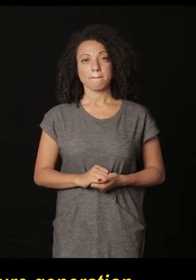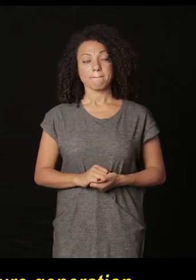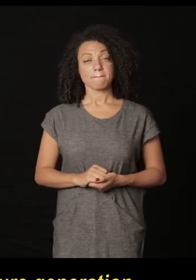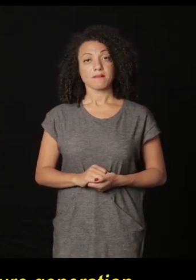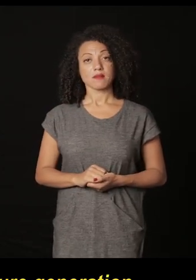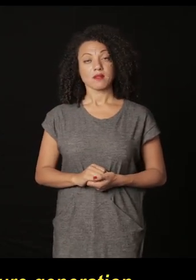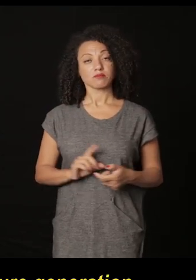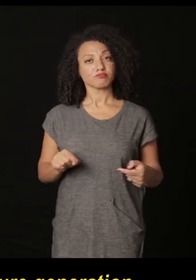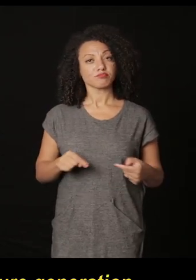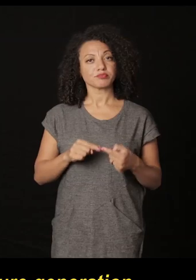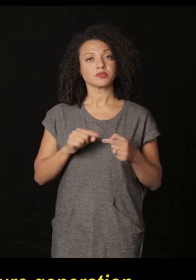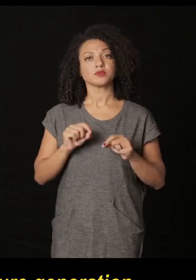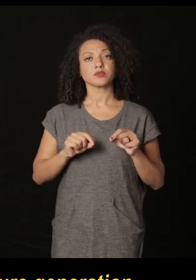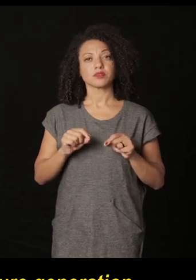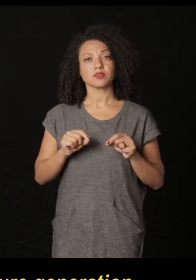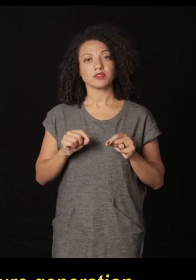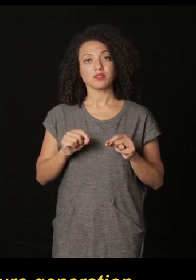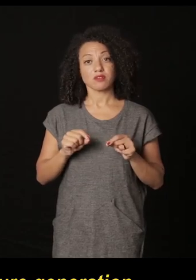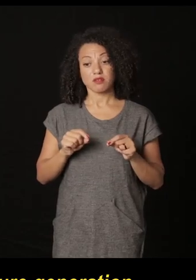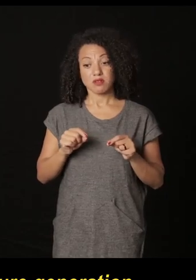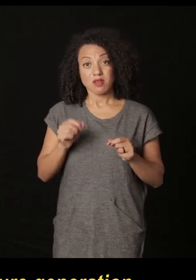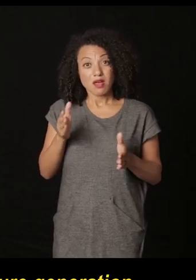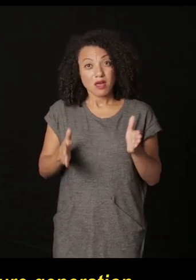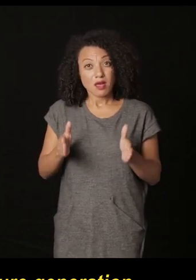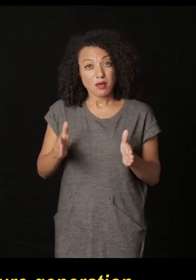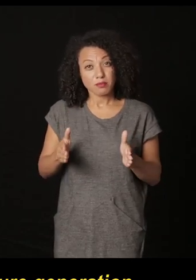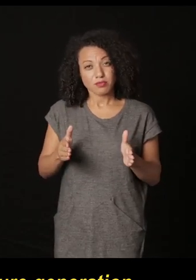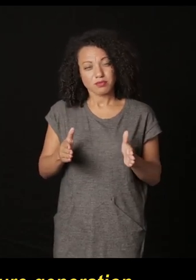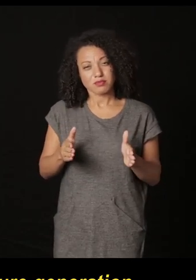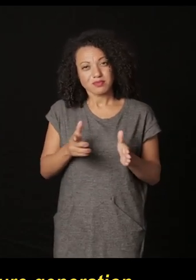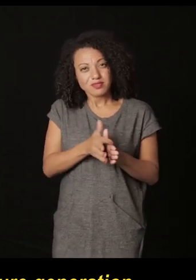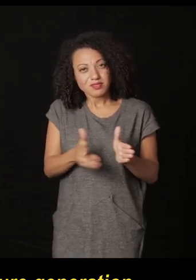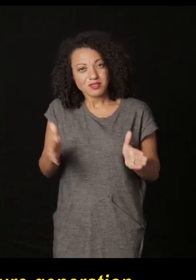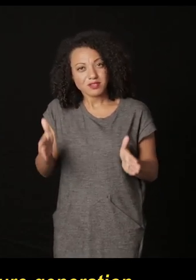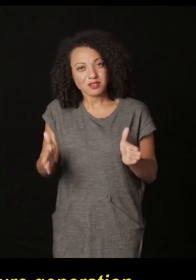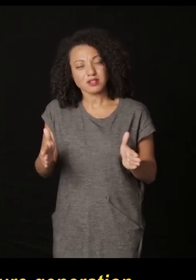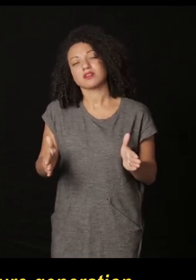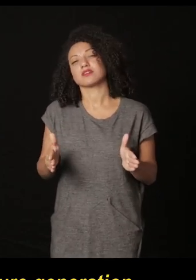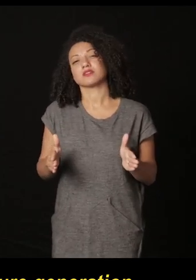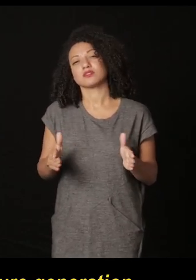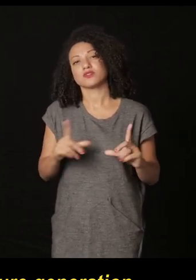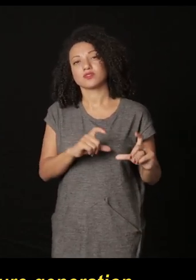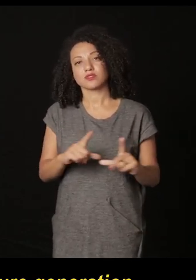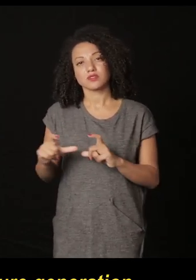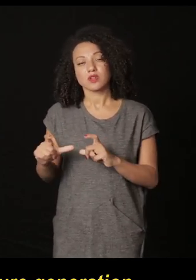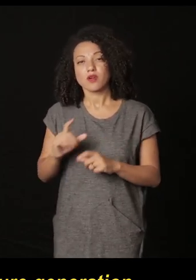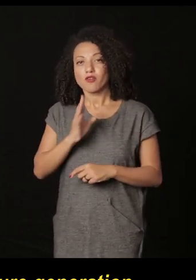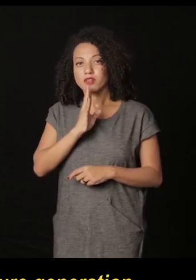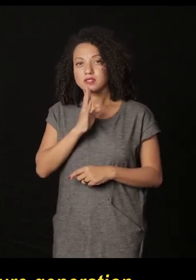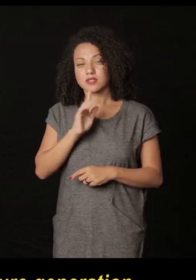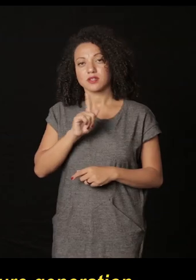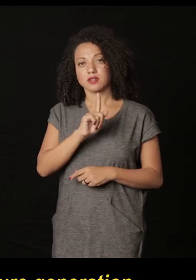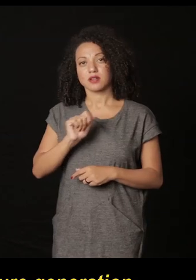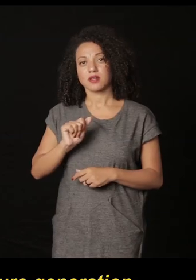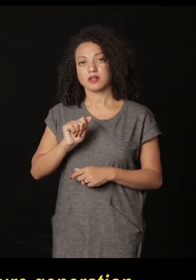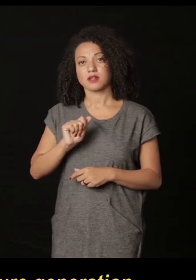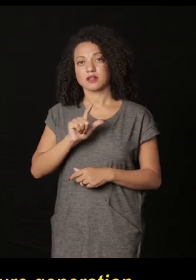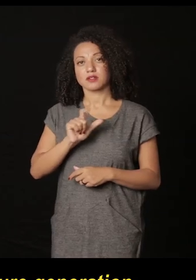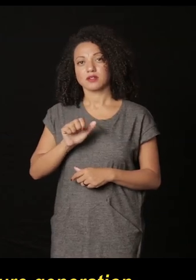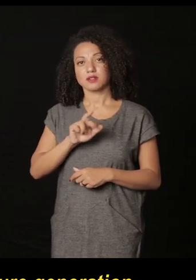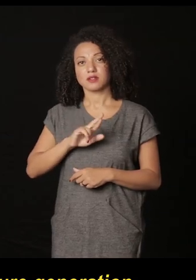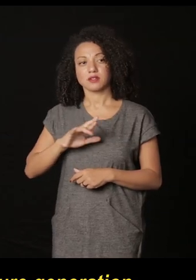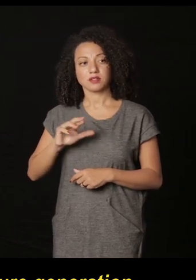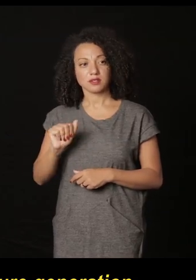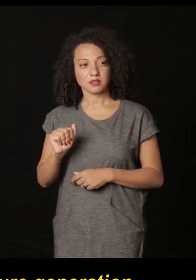que está asociado a Picture Generation que está conhecido através